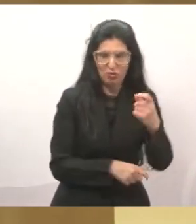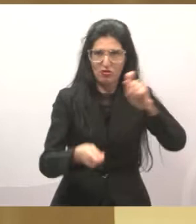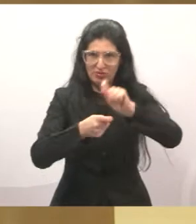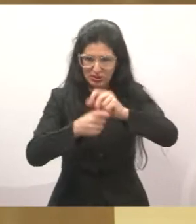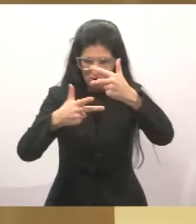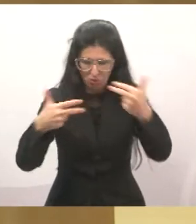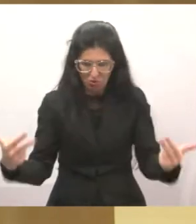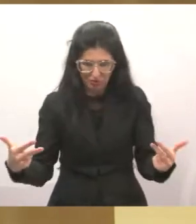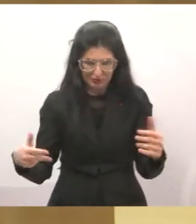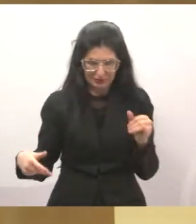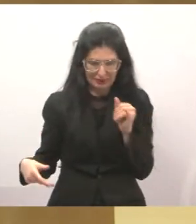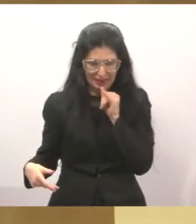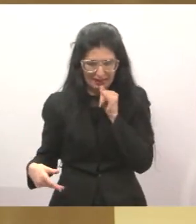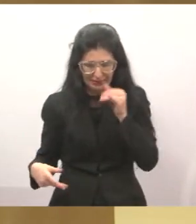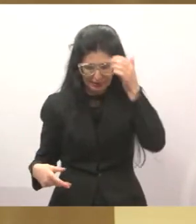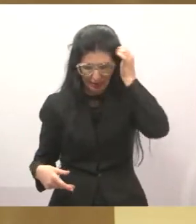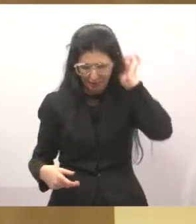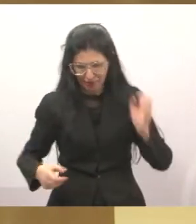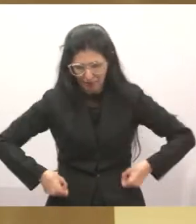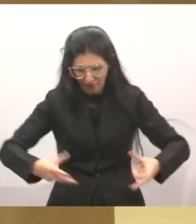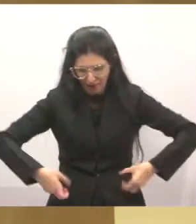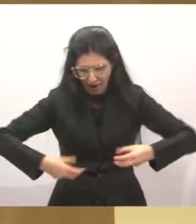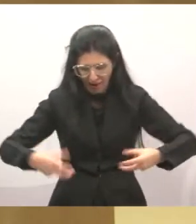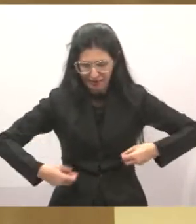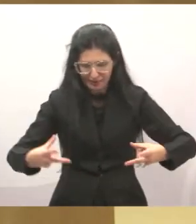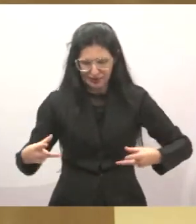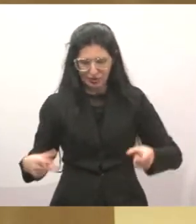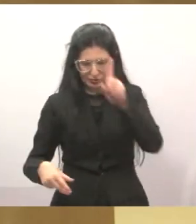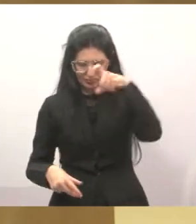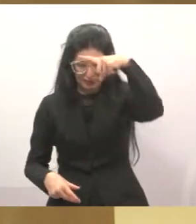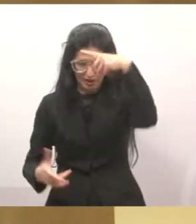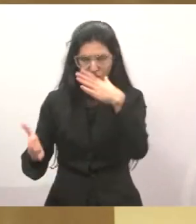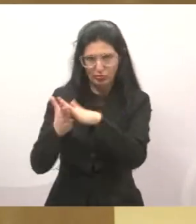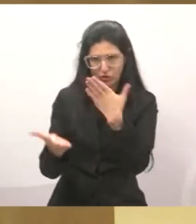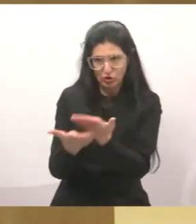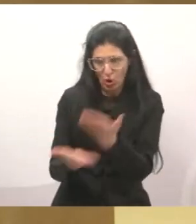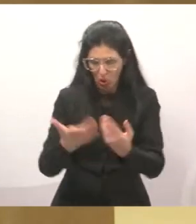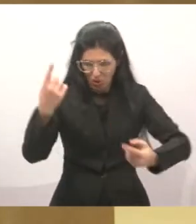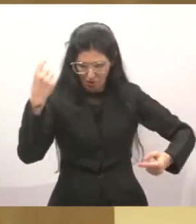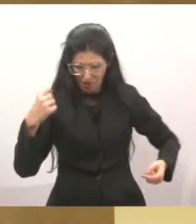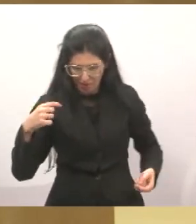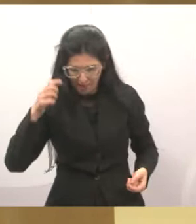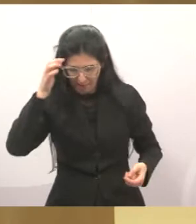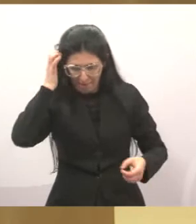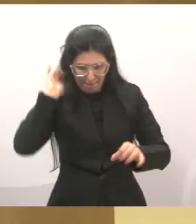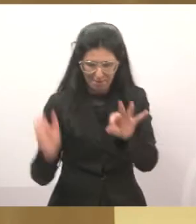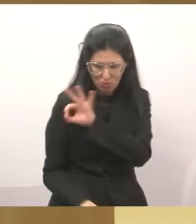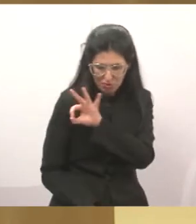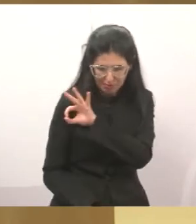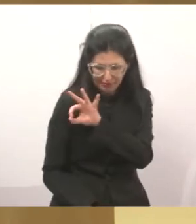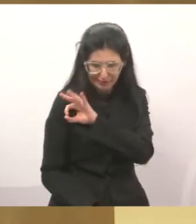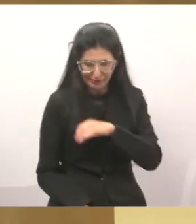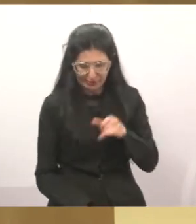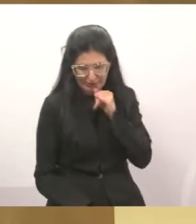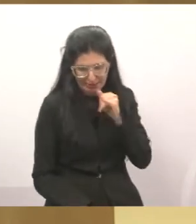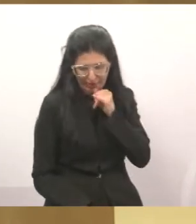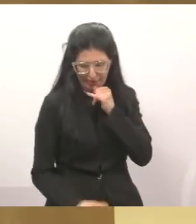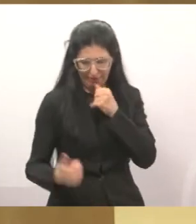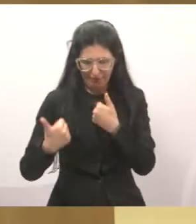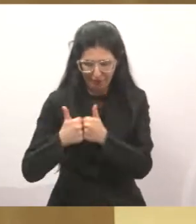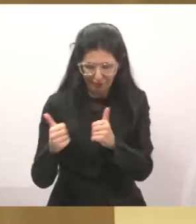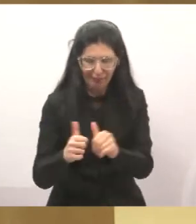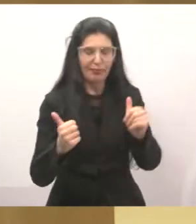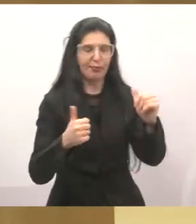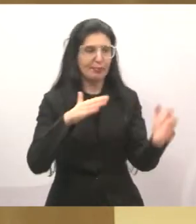um assunto e agora eu vou aproveitar que eu tenho um tempo maior para poder até explicar para as pessoas o meu